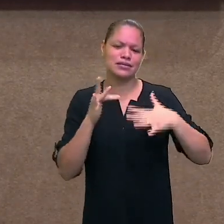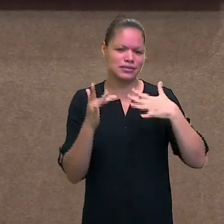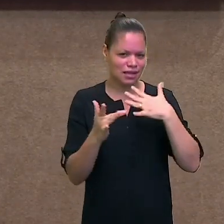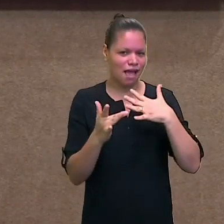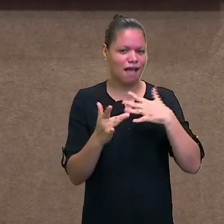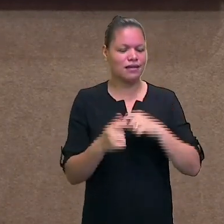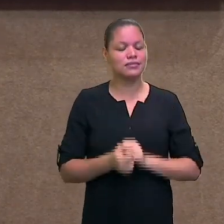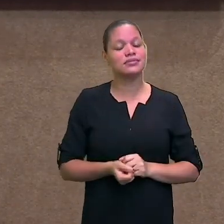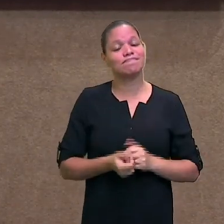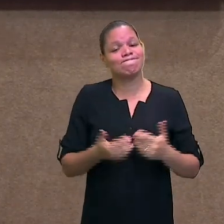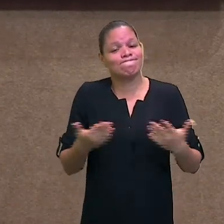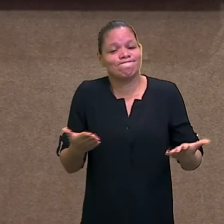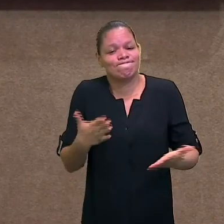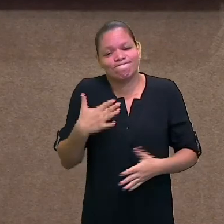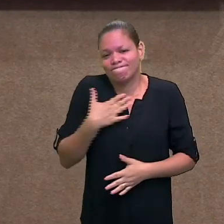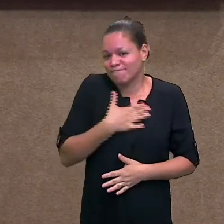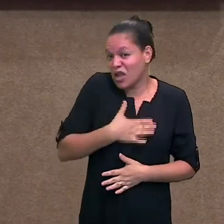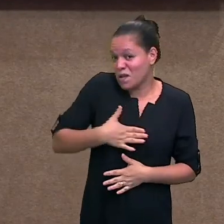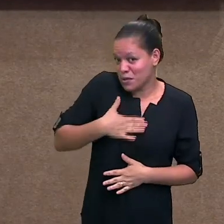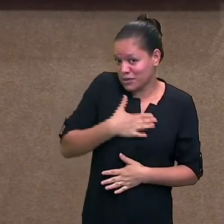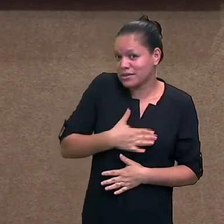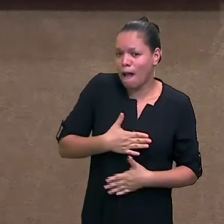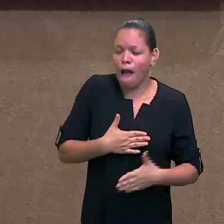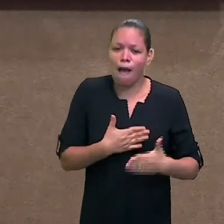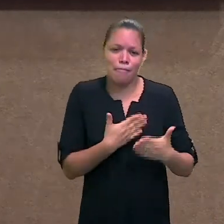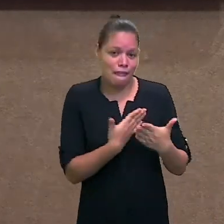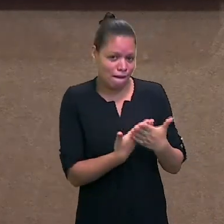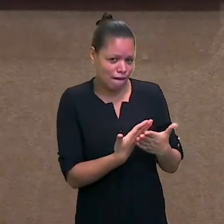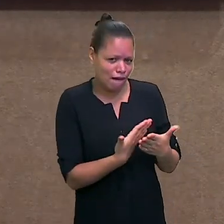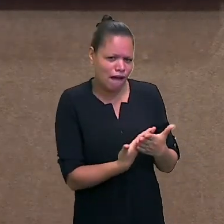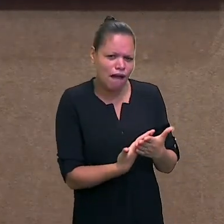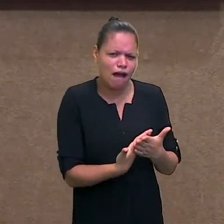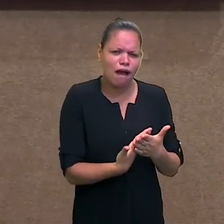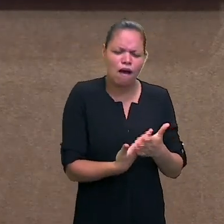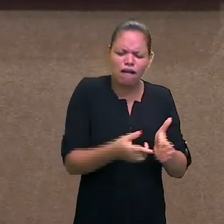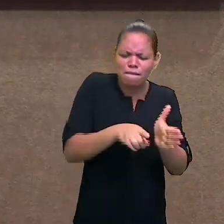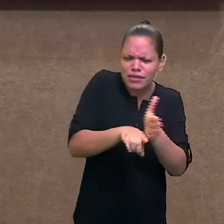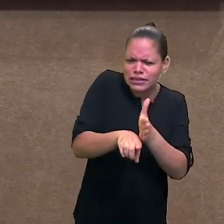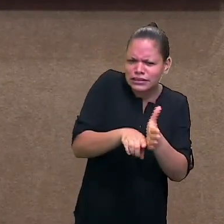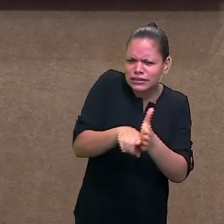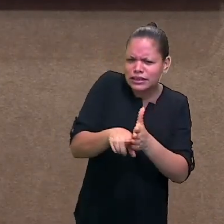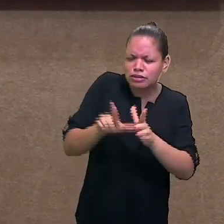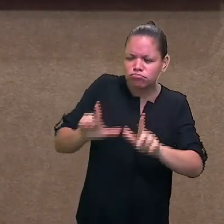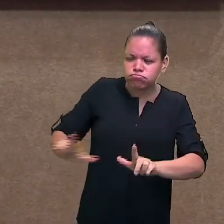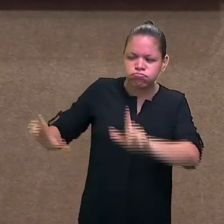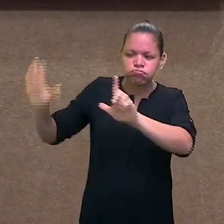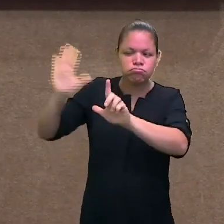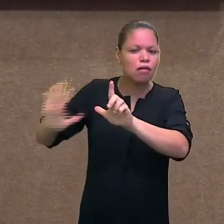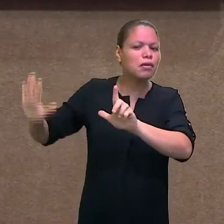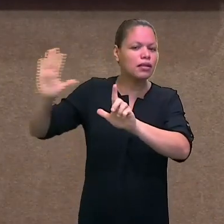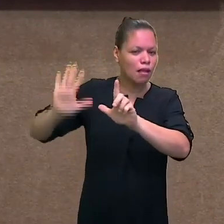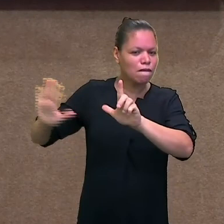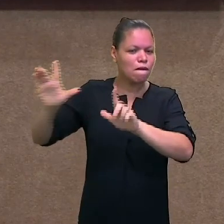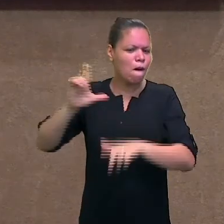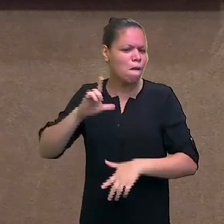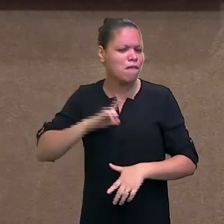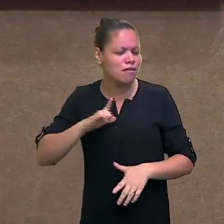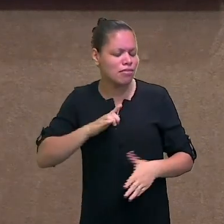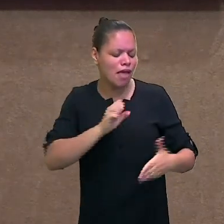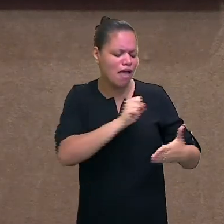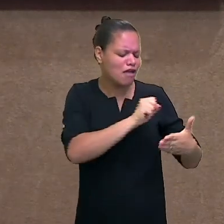gostado das nossas aulas. Vá à plataforma que lá tem uma grande quantidade de atividades para que você